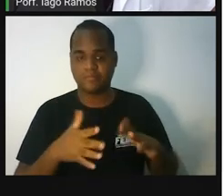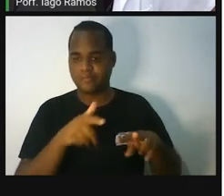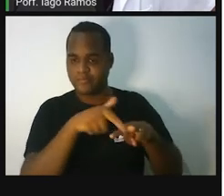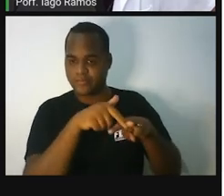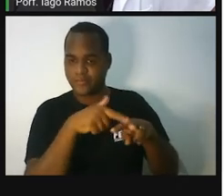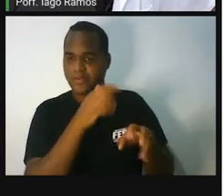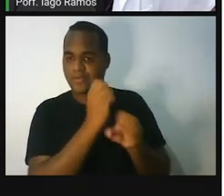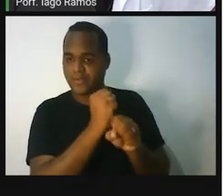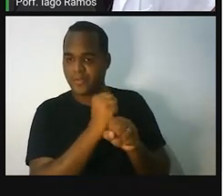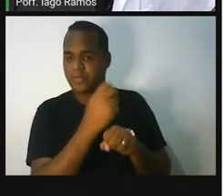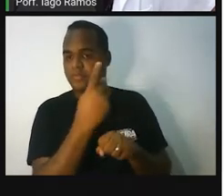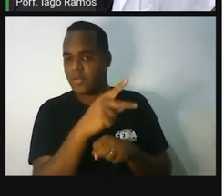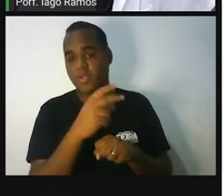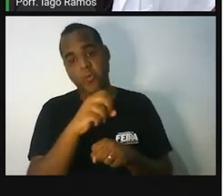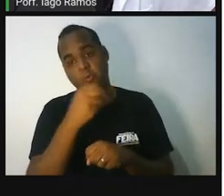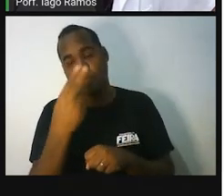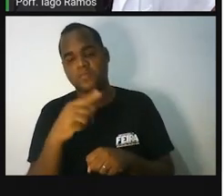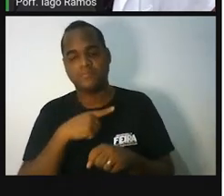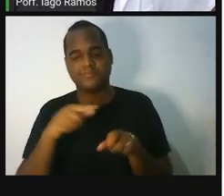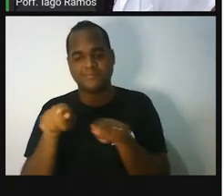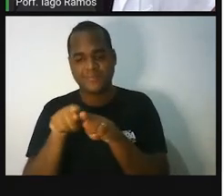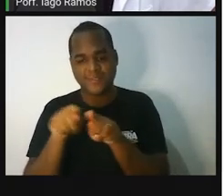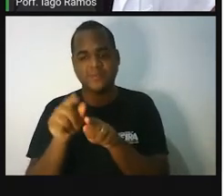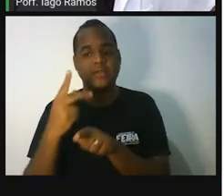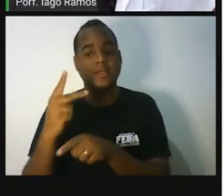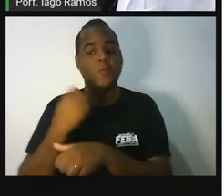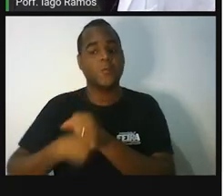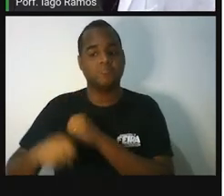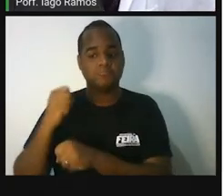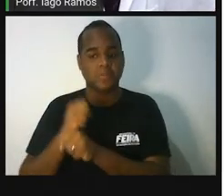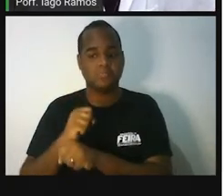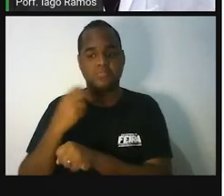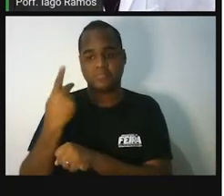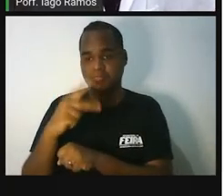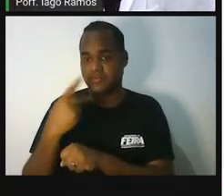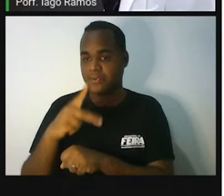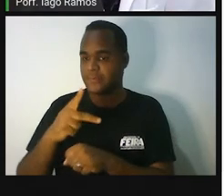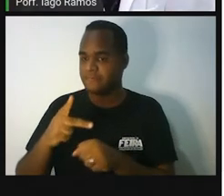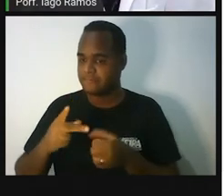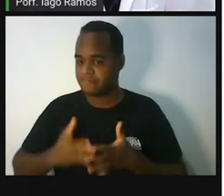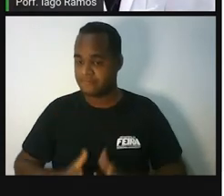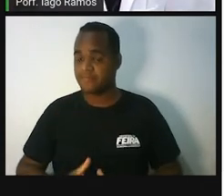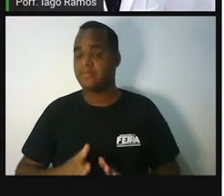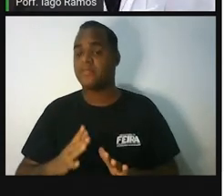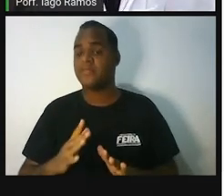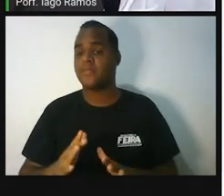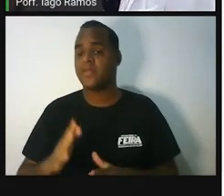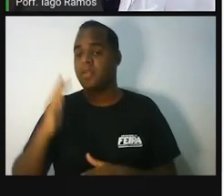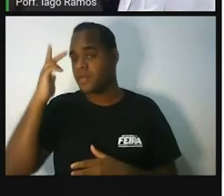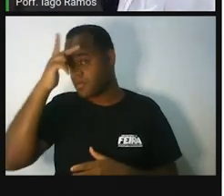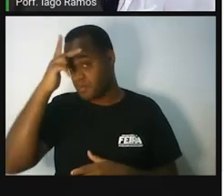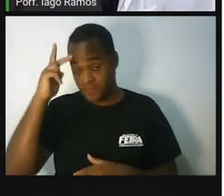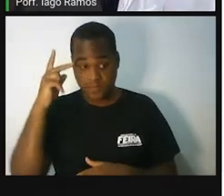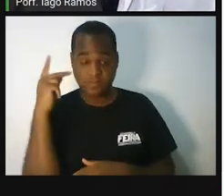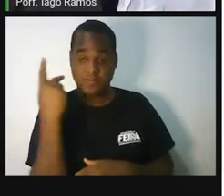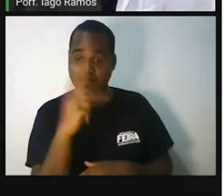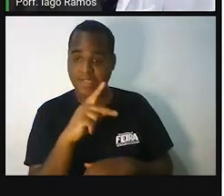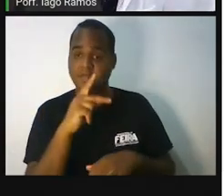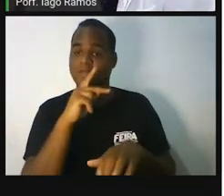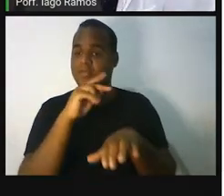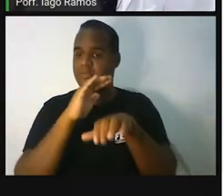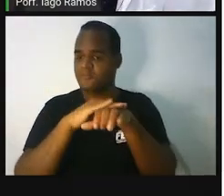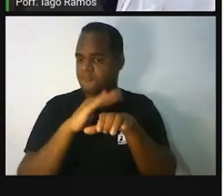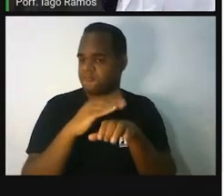e nem o ano que ela nasceu. A pessoa é quem vai fazer os cálculos para